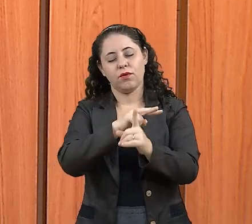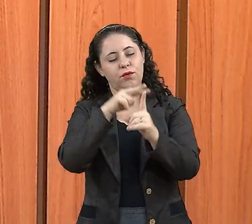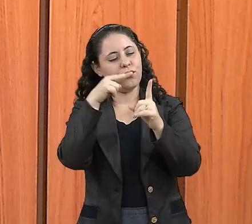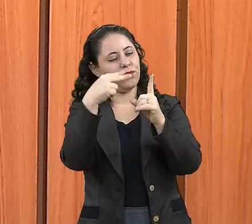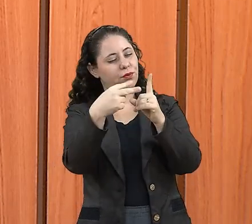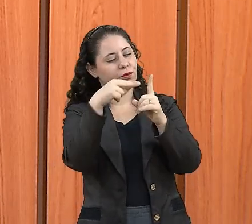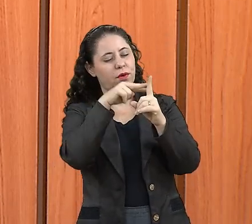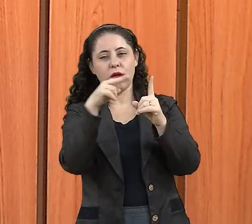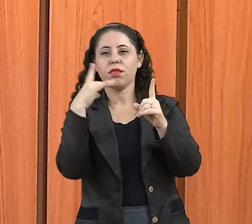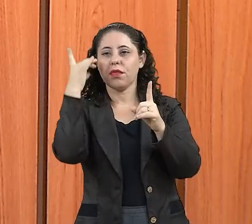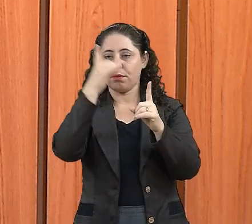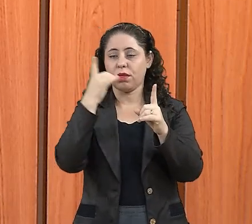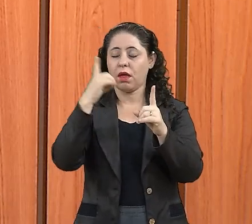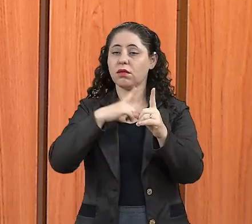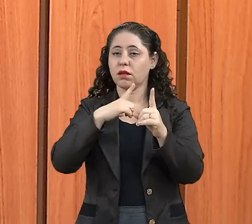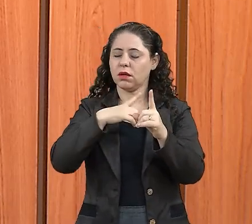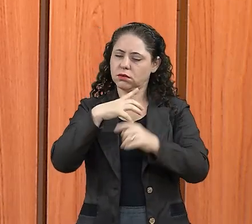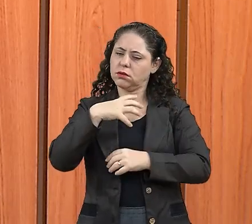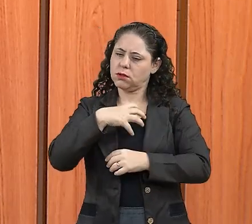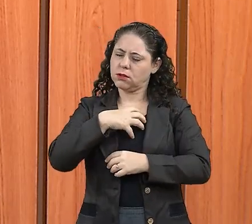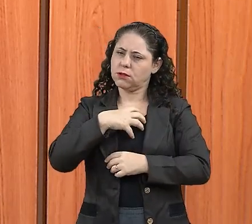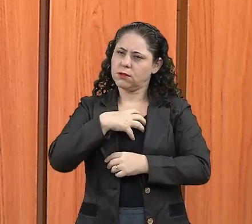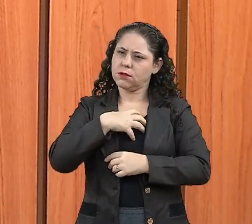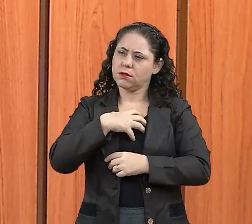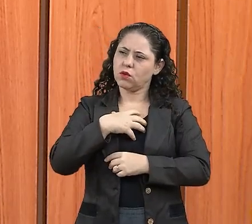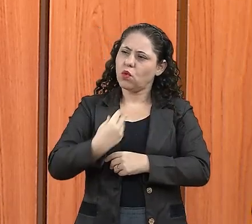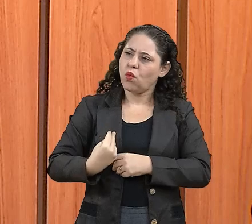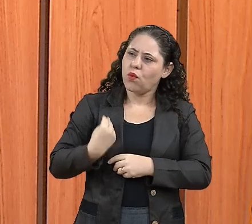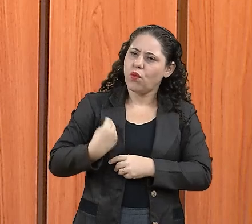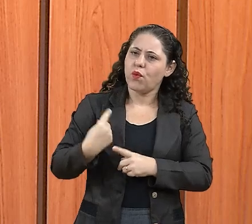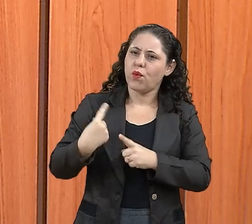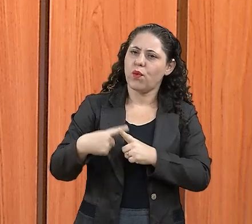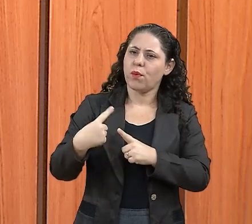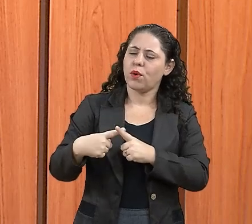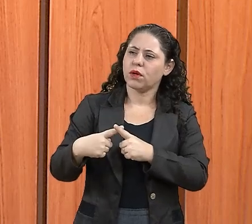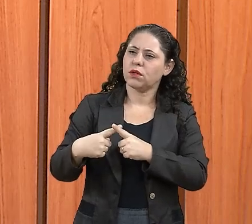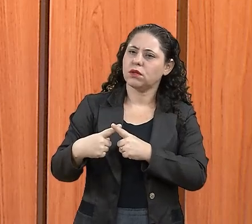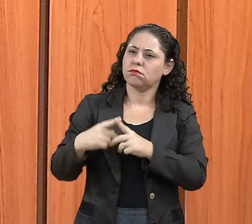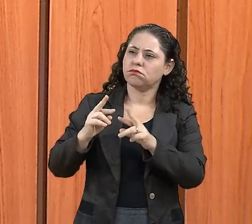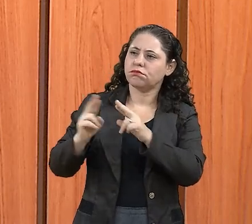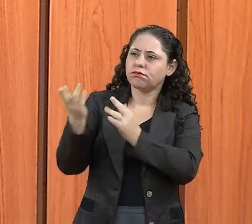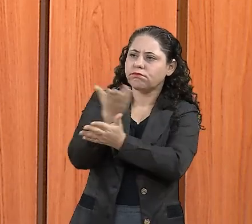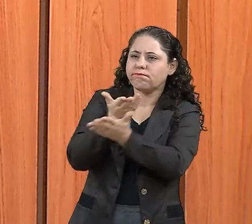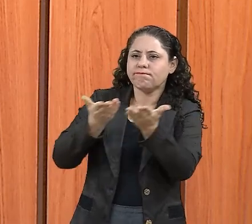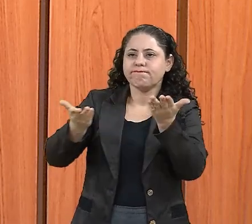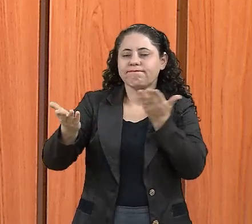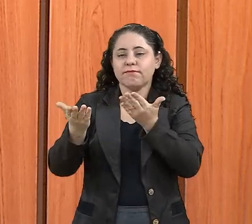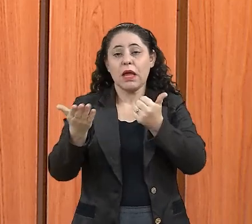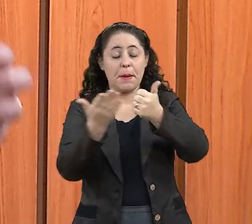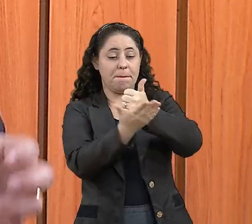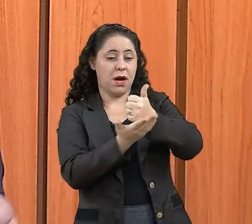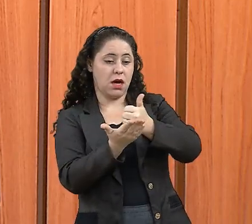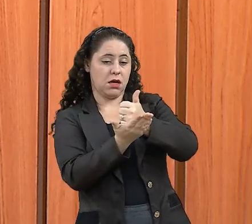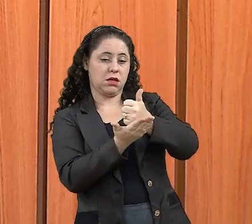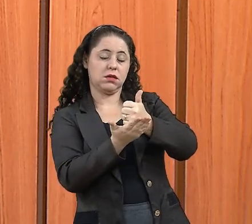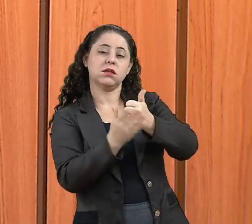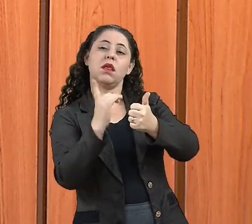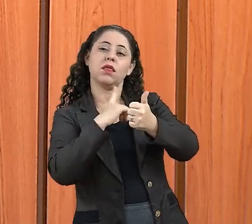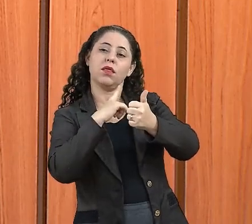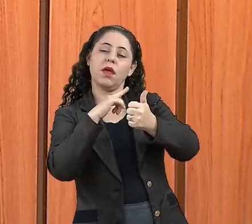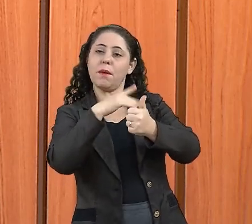o parlamentar que tem esse convívio, porque eles estão sempre em contato com suas bases, com os seus